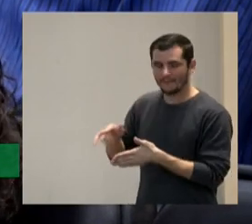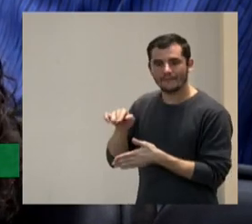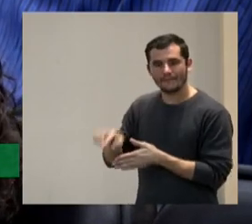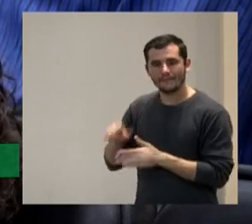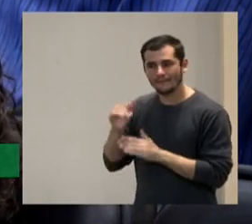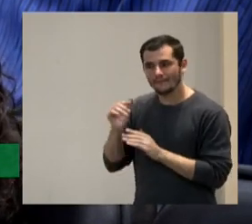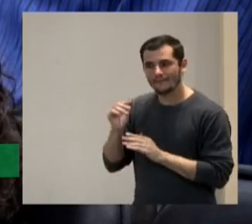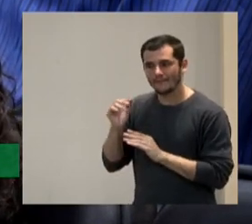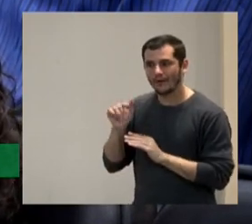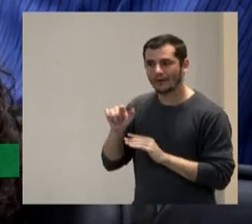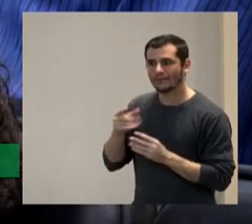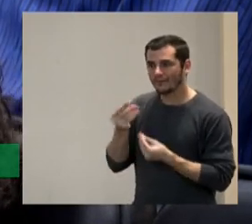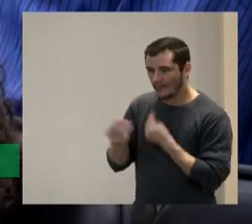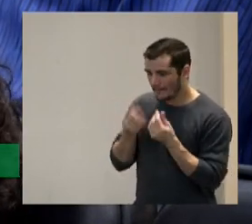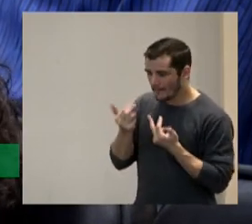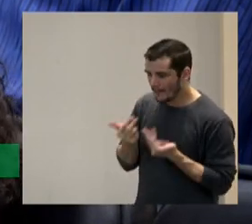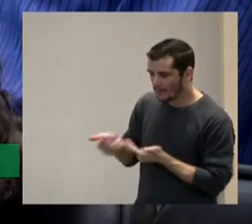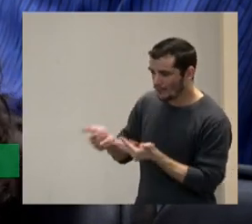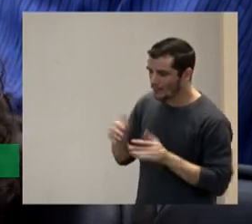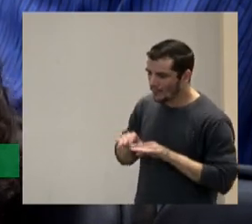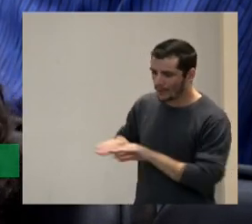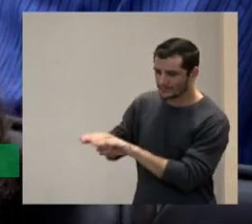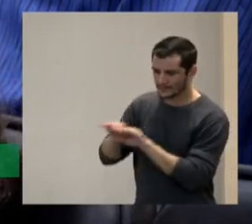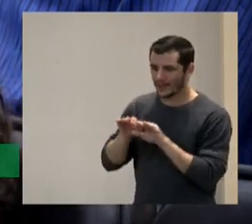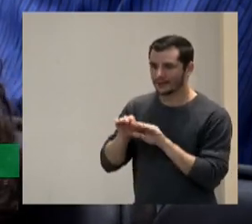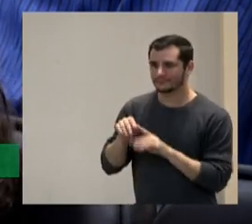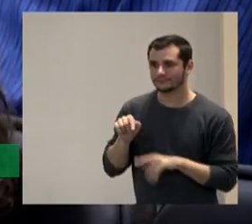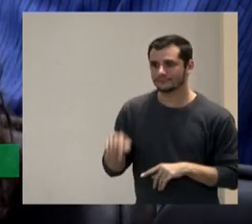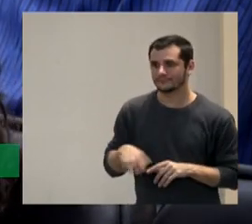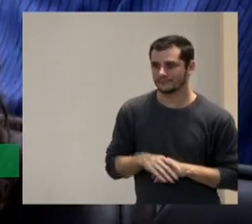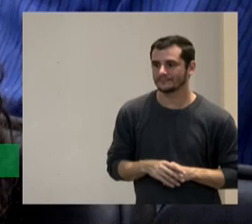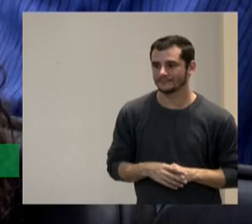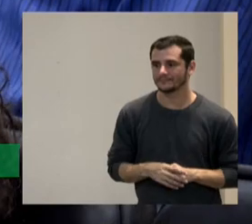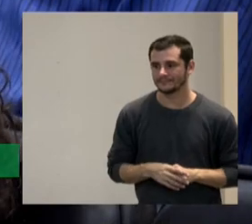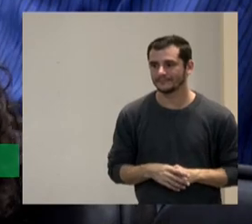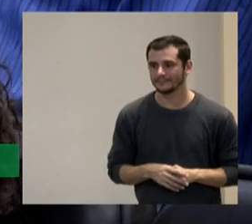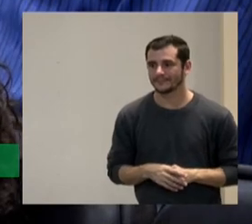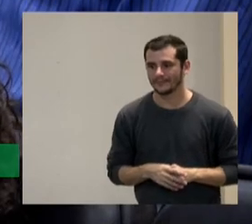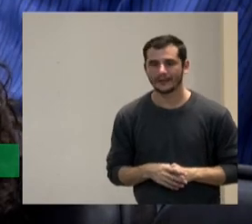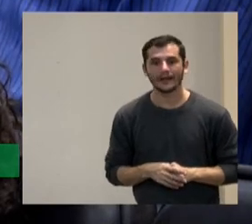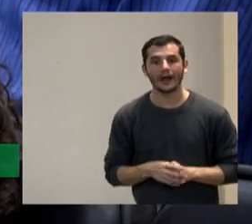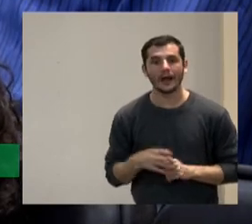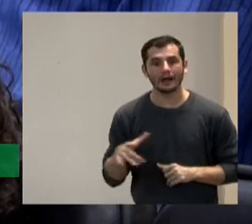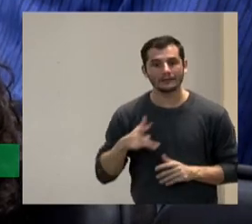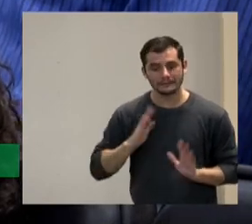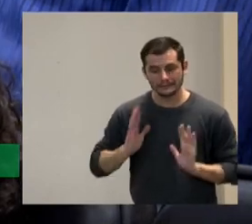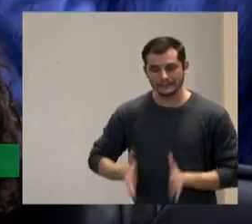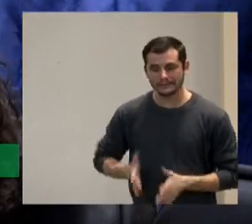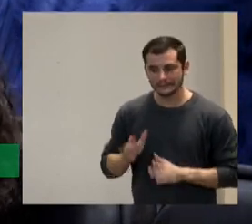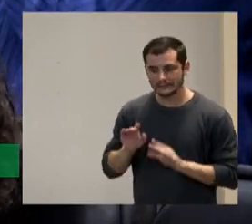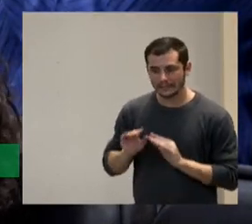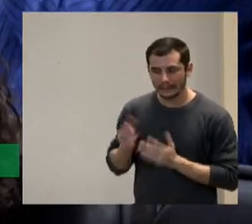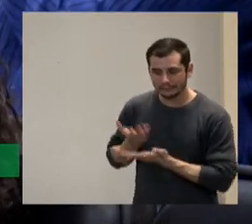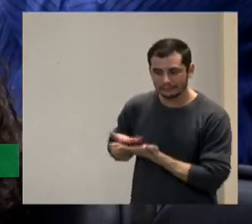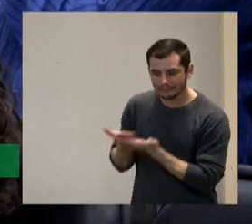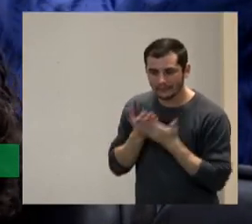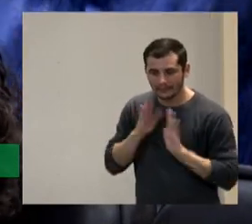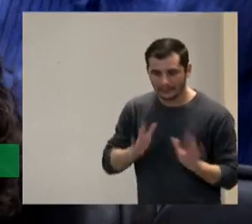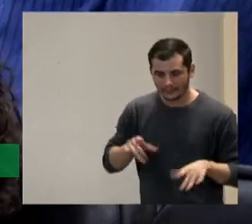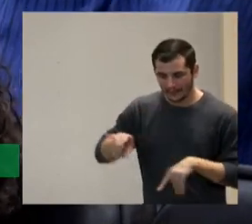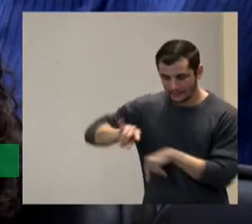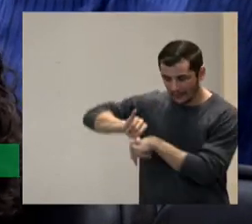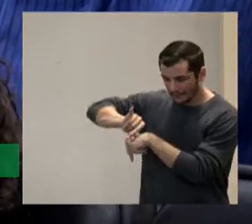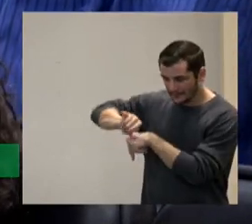e a partir de tudo que eu já estudei eu vejo que o modelo capitalista não